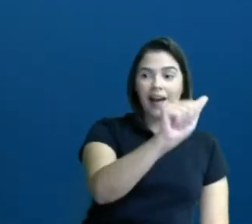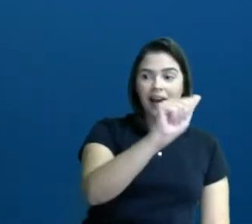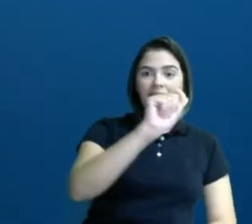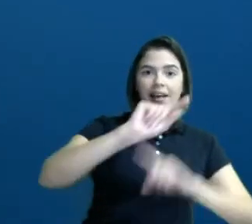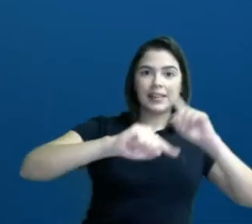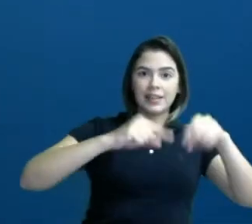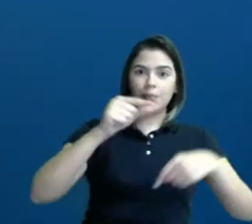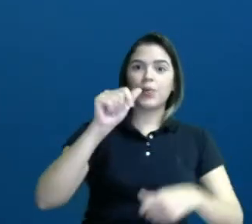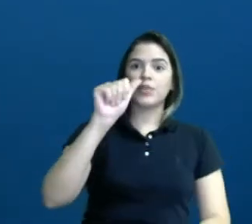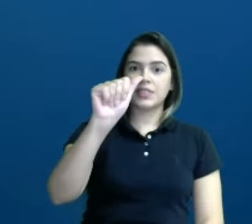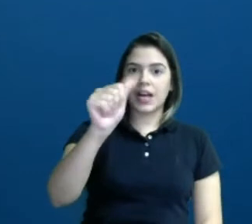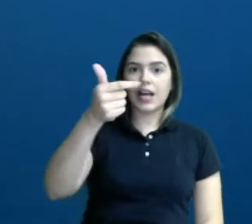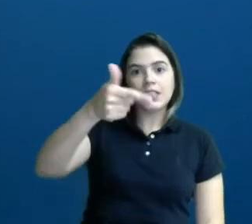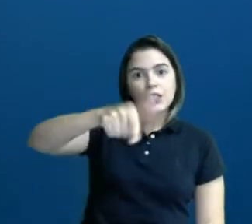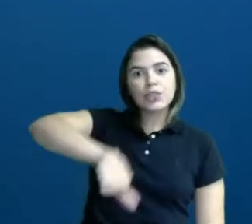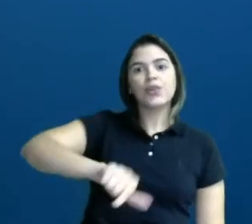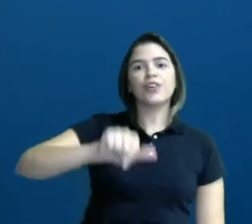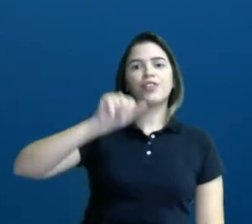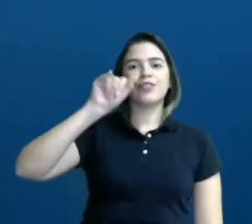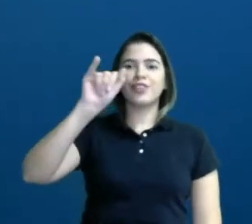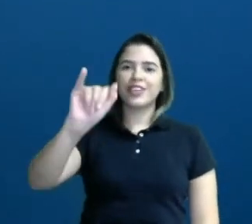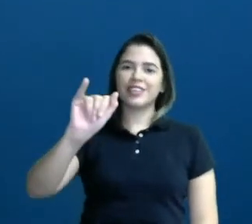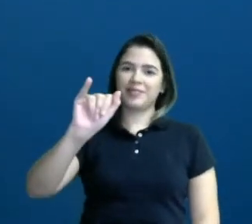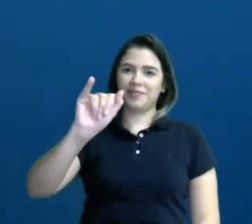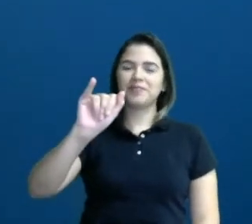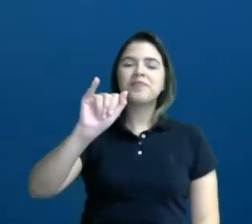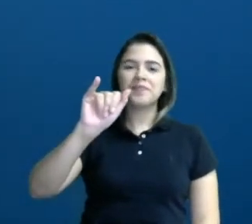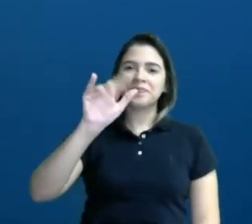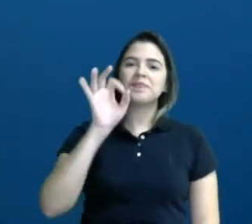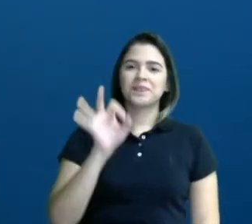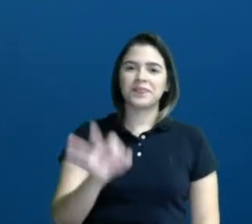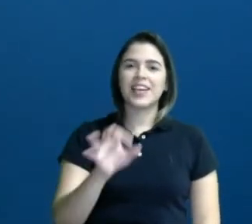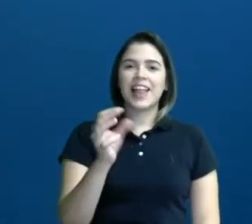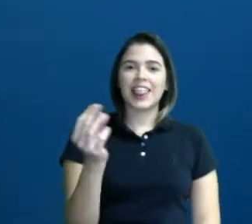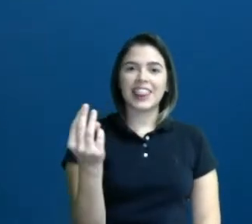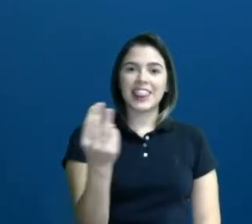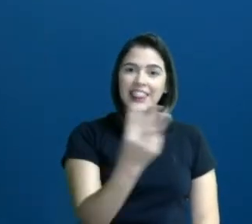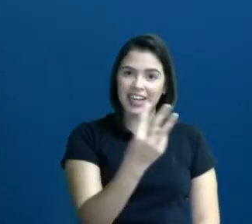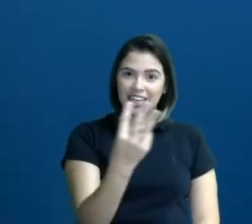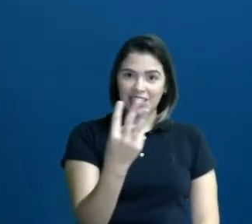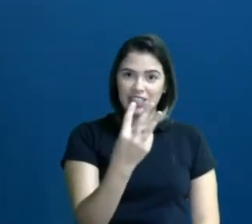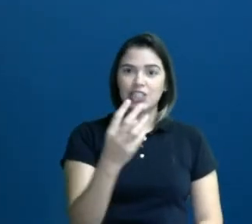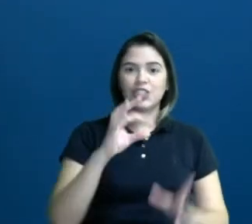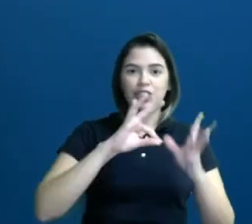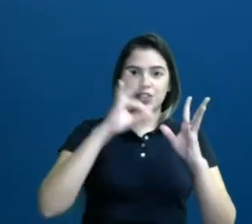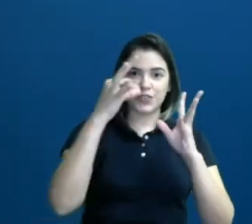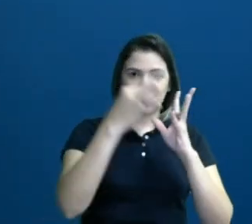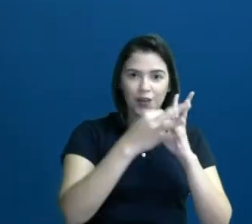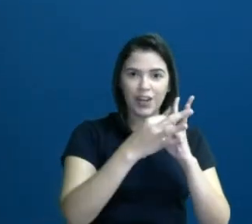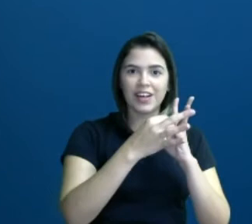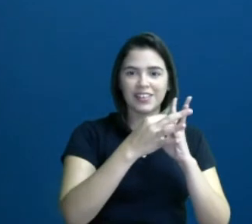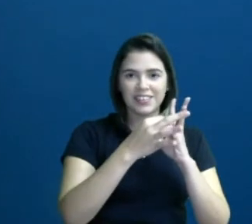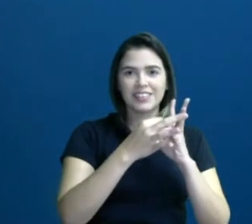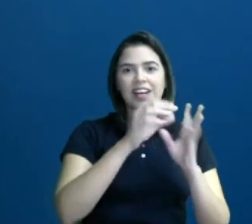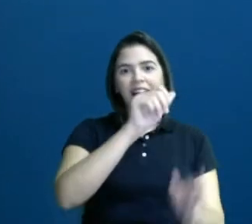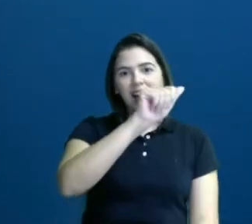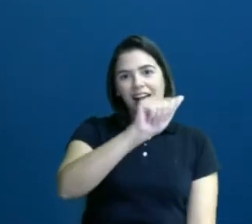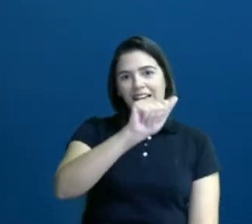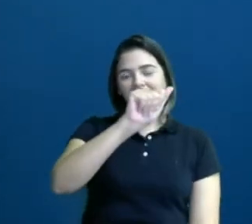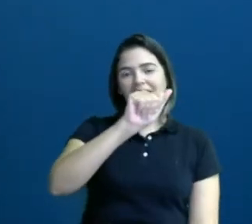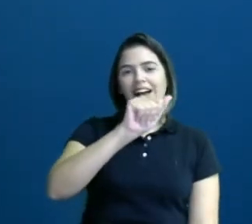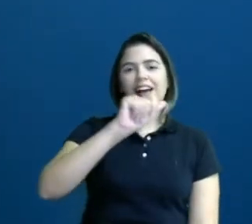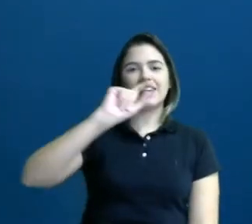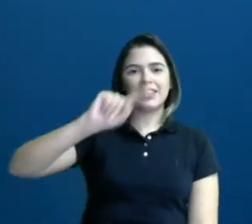depois a vogal A novamente e a vogal I. Tá certo? Três, três vogais. A,